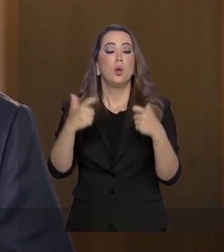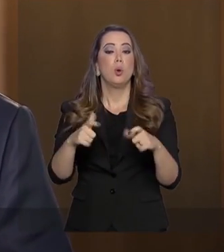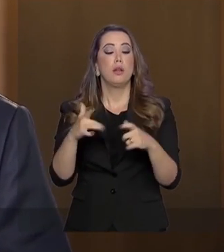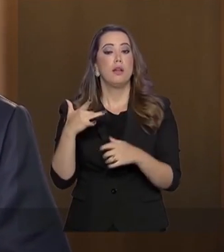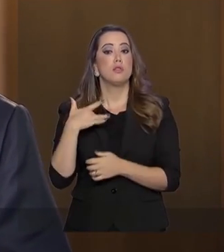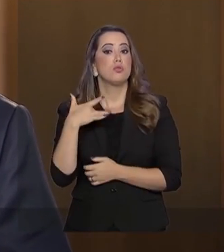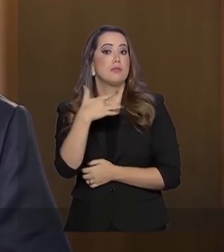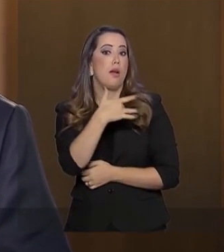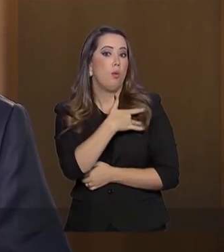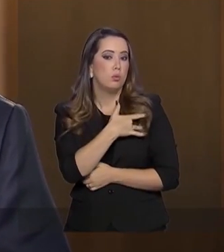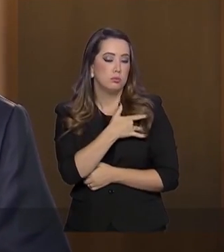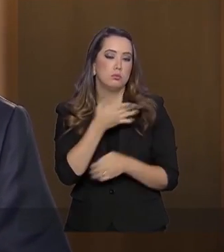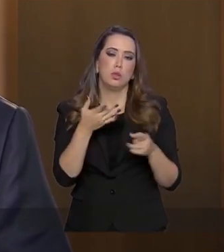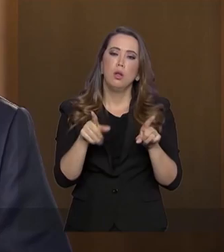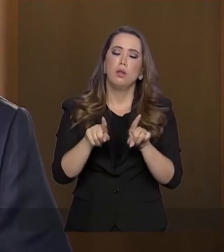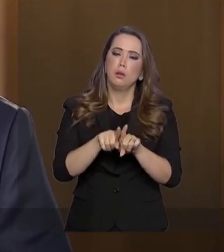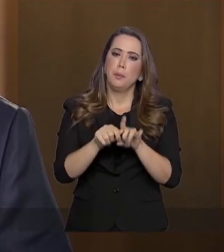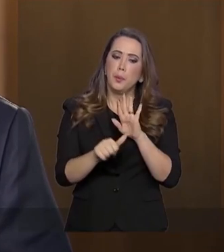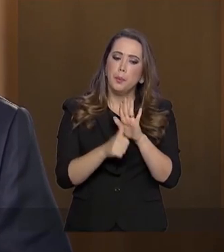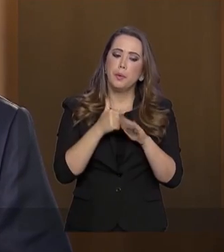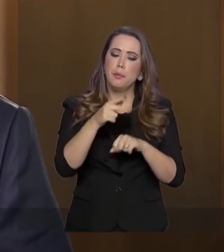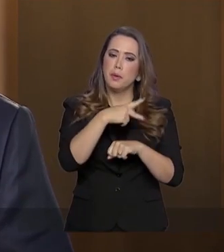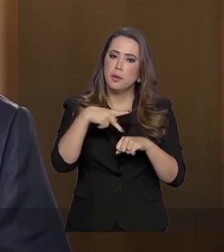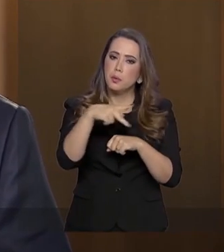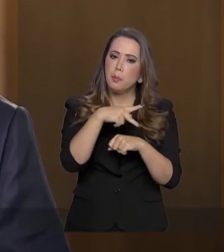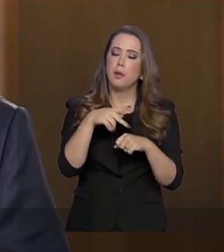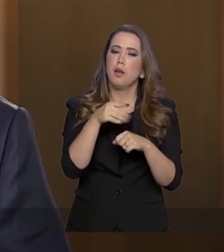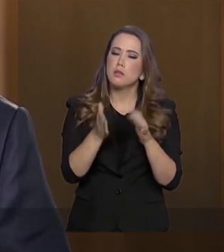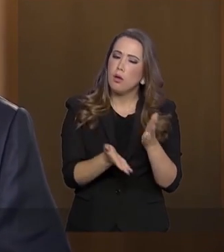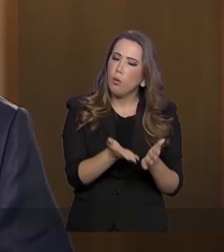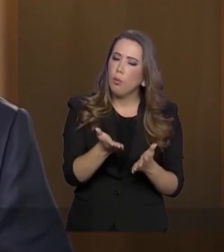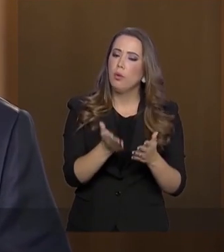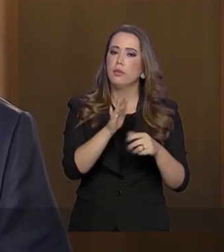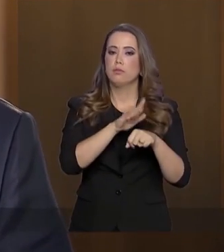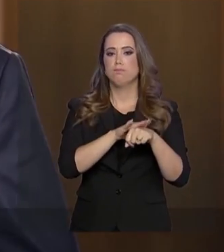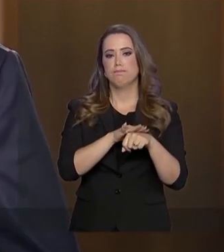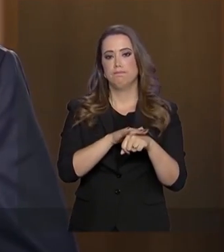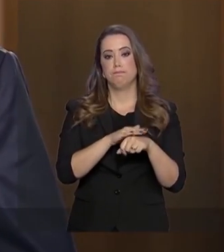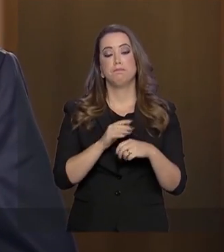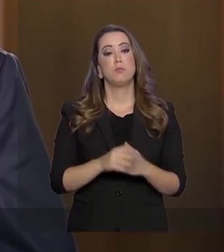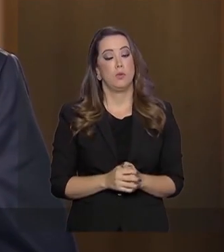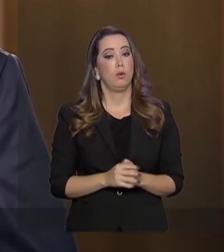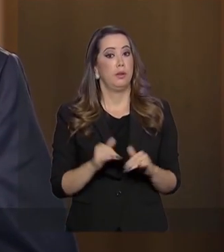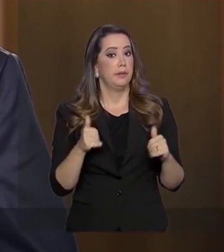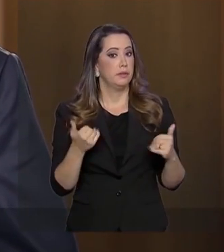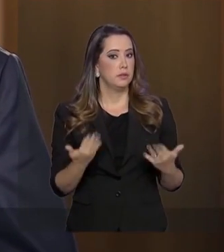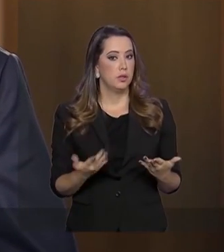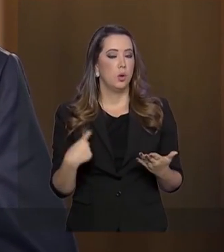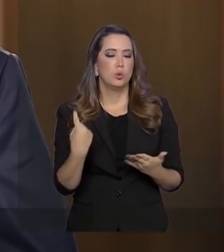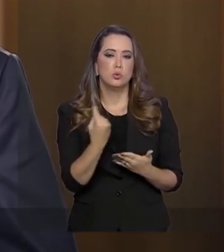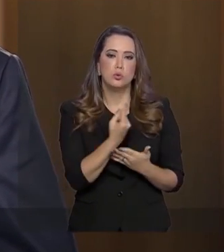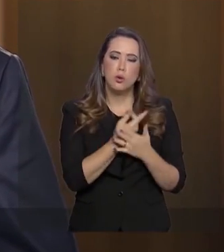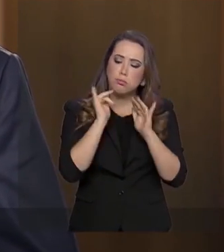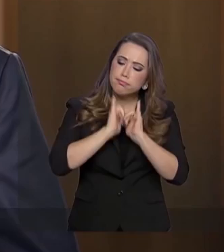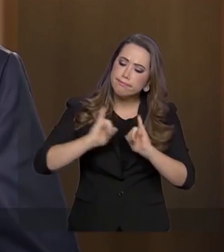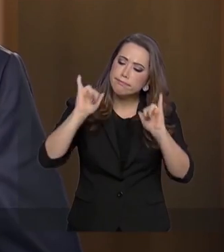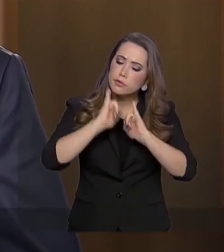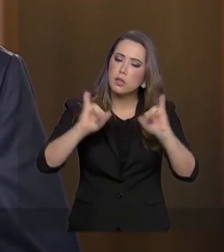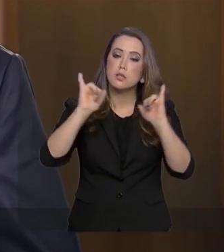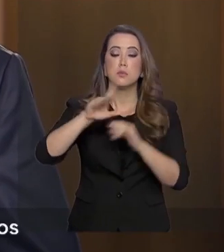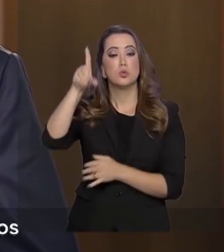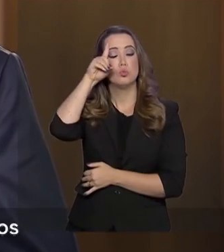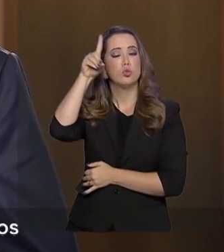saúde e foi o primeiro país da América do Sul a lidar com a enfermidade. Desde então, transmitimos informações